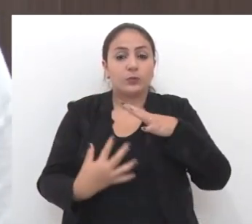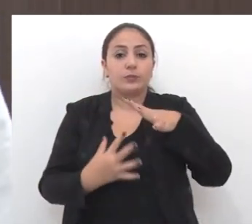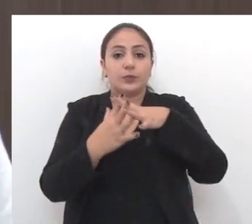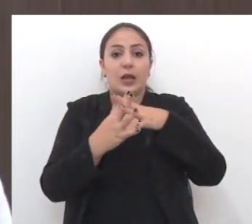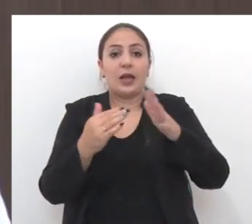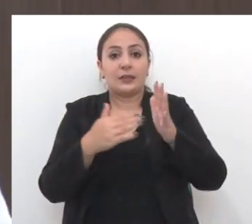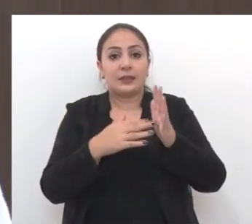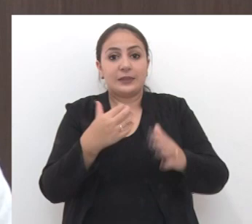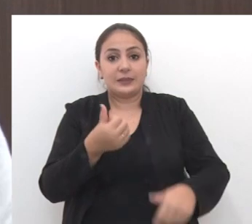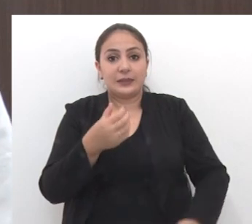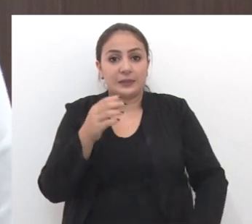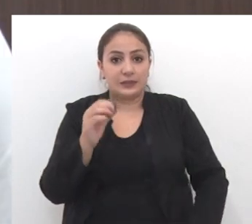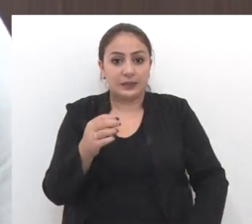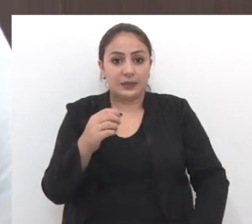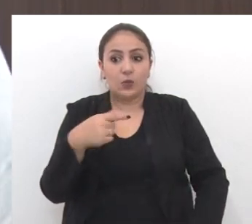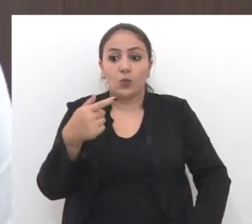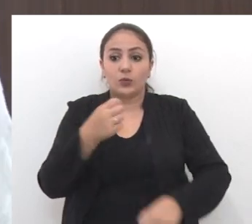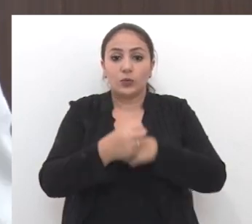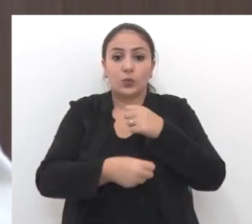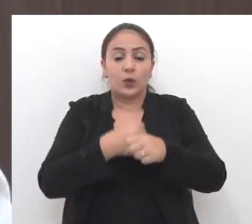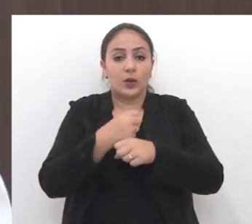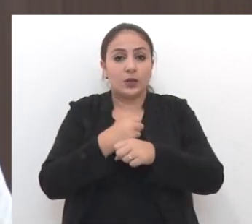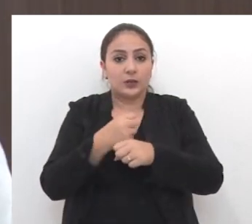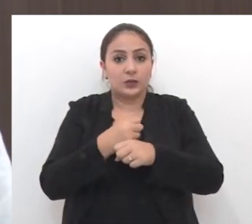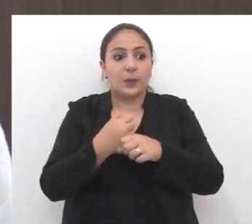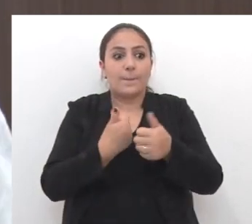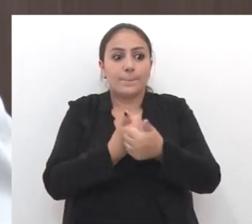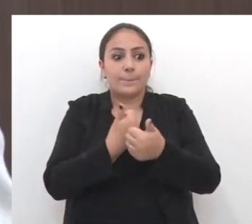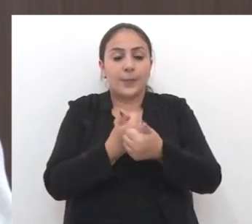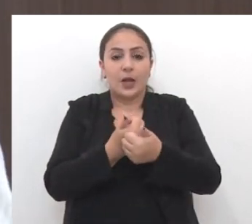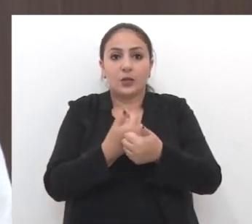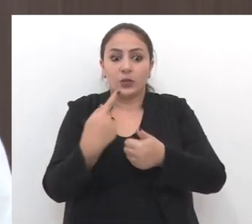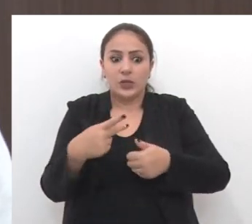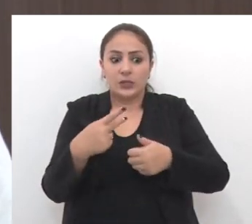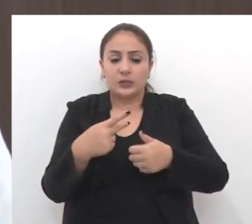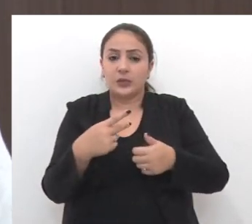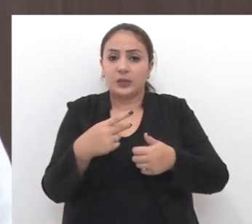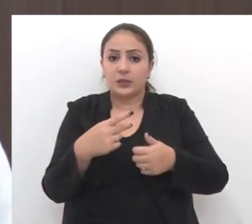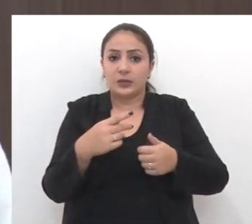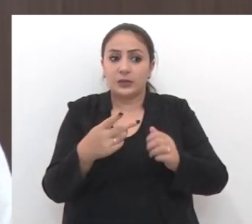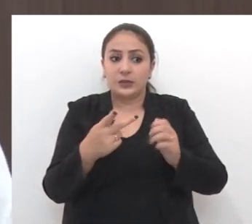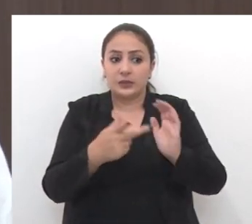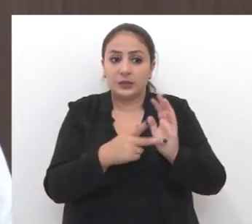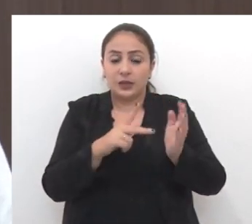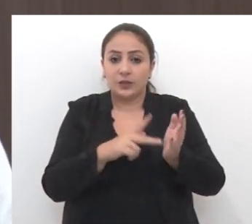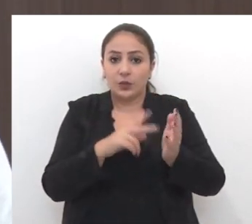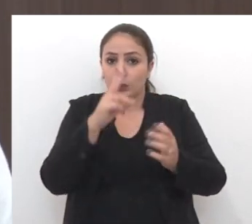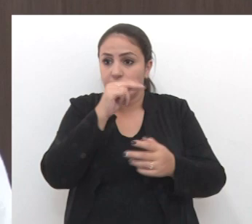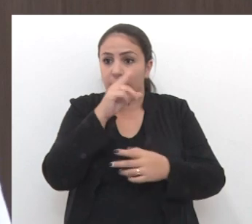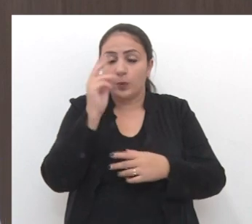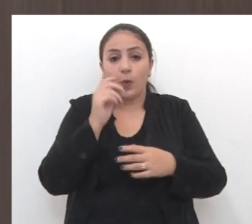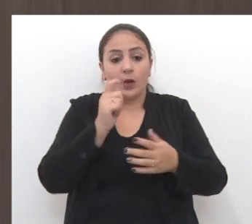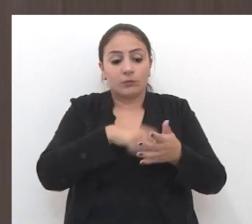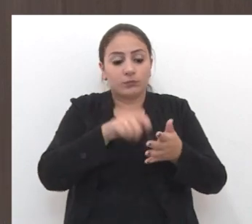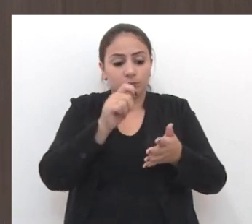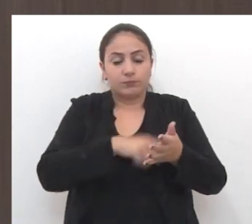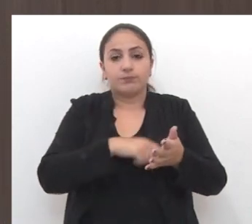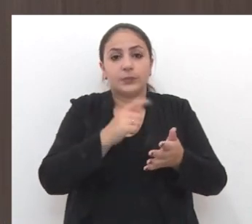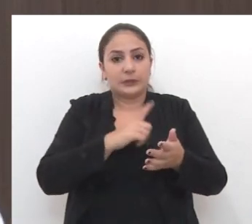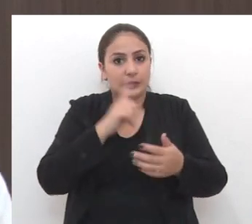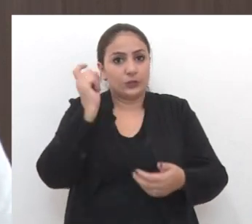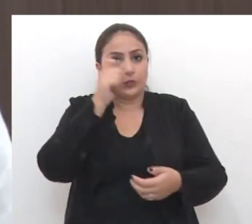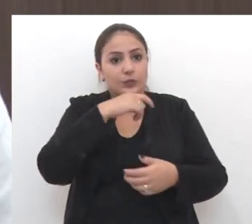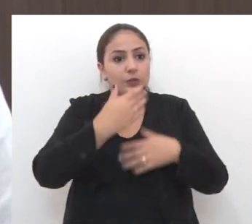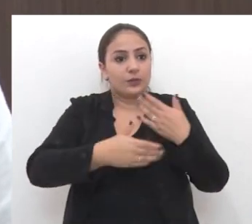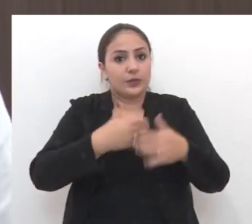até 60 com o comprometimento do município em outros anos, ele estava muito próximo do limite. Mas o executivo, nesse sentido, ele assinou que seria muito